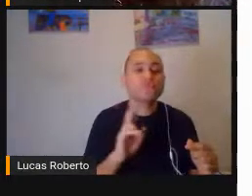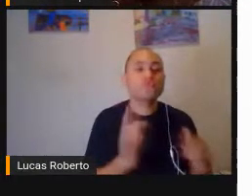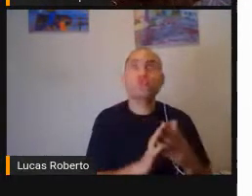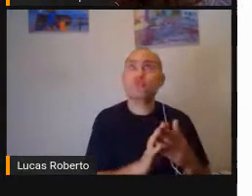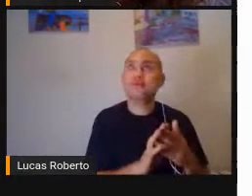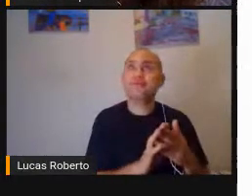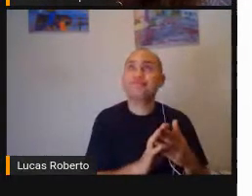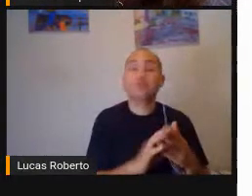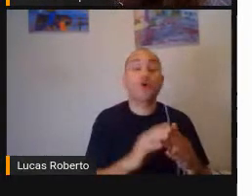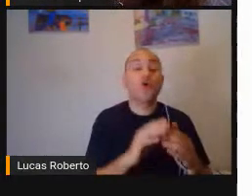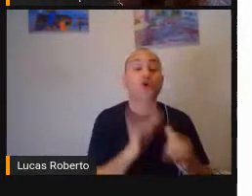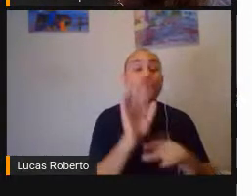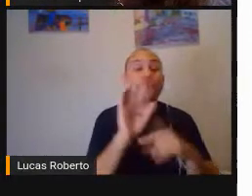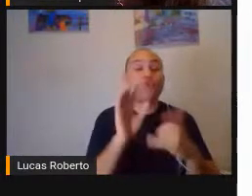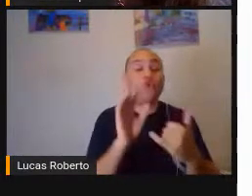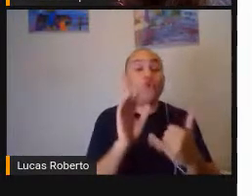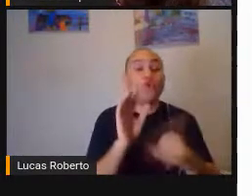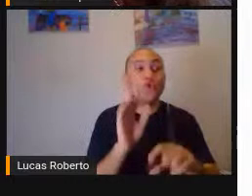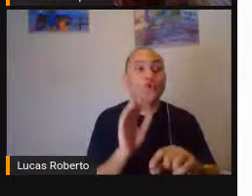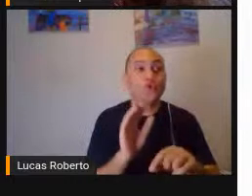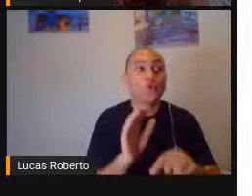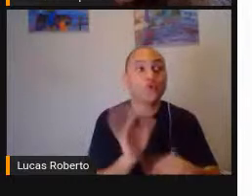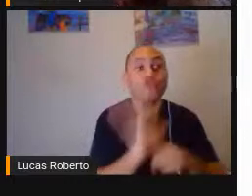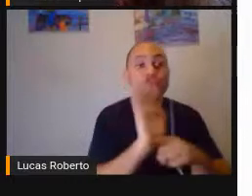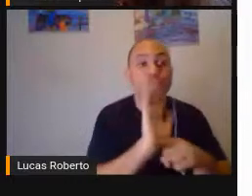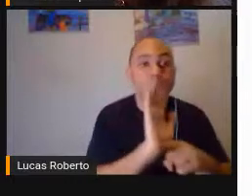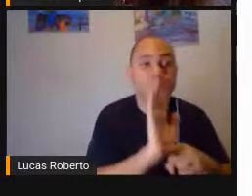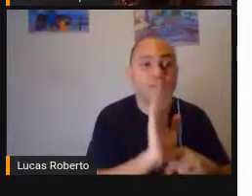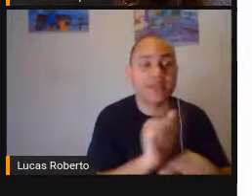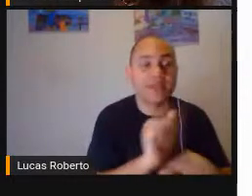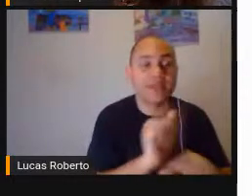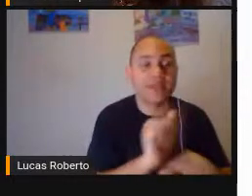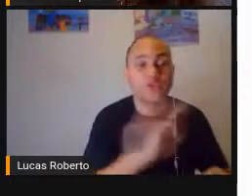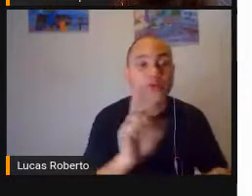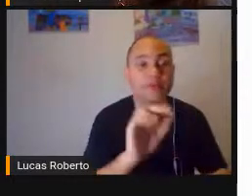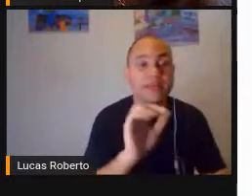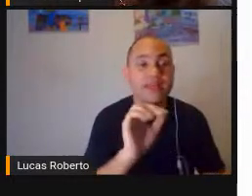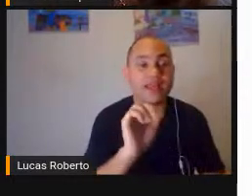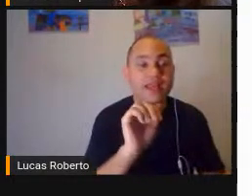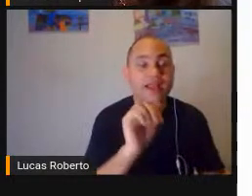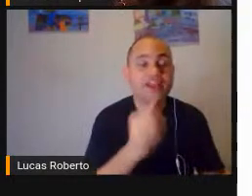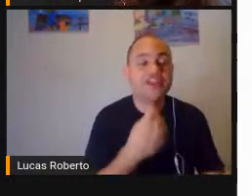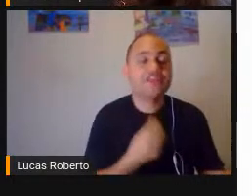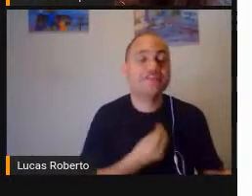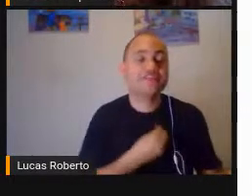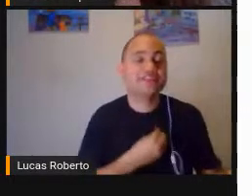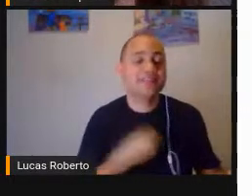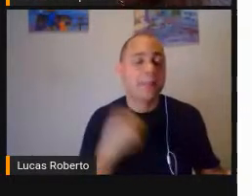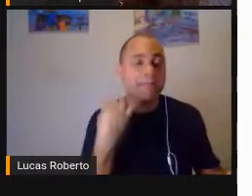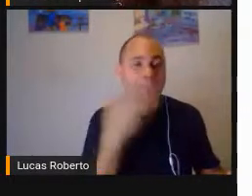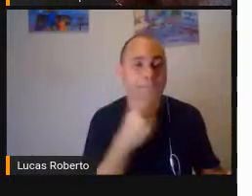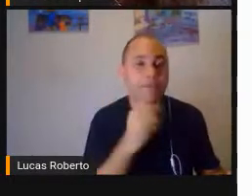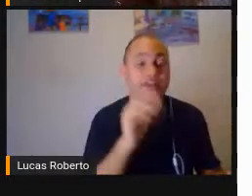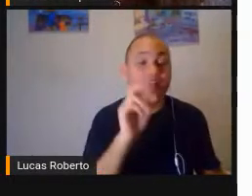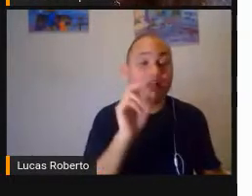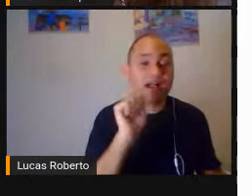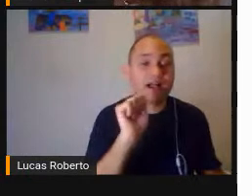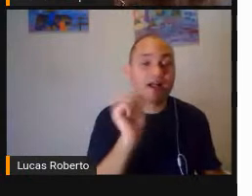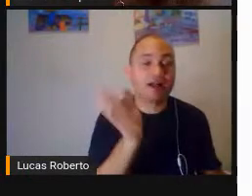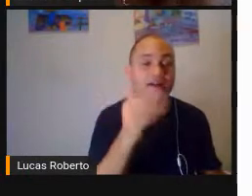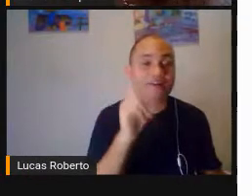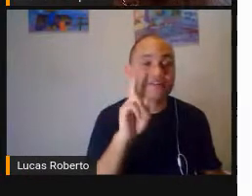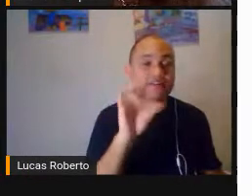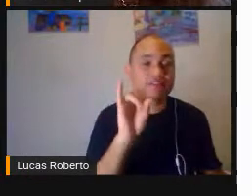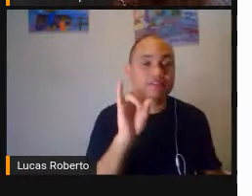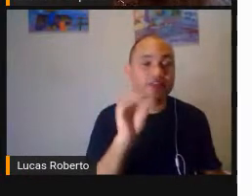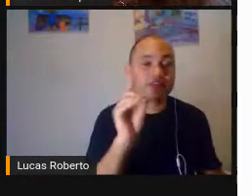Do filho Naquele momento De segunda guerra Mundial Então é lindo O momento do filme Anotem aí Um filme Pra vocês